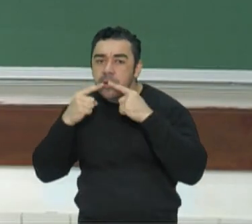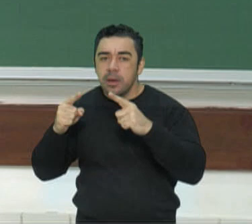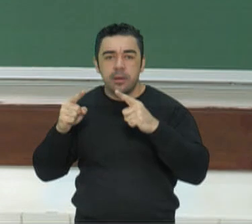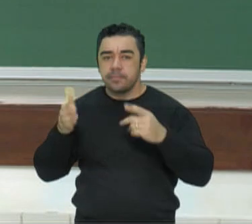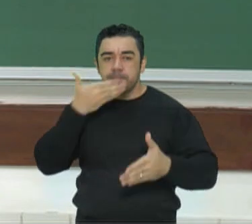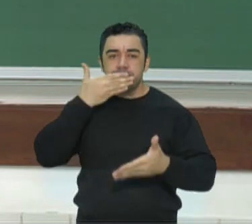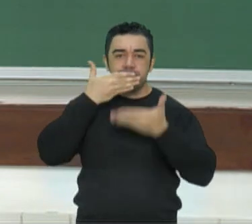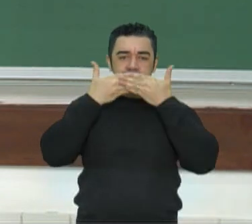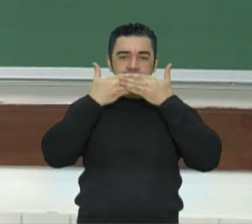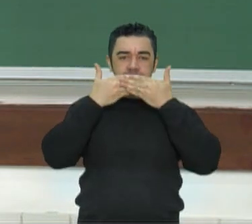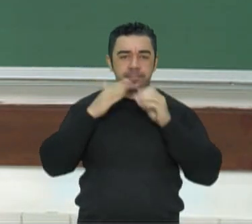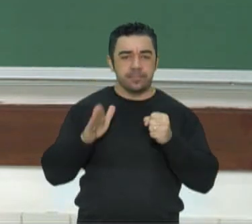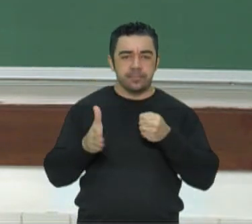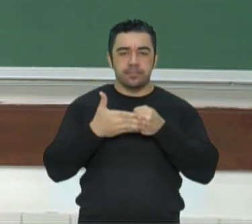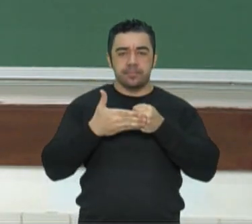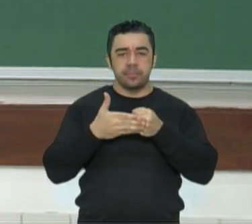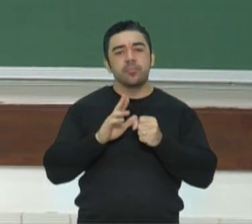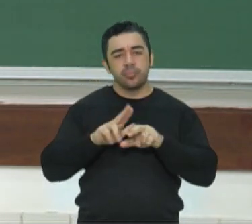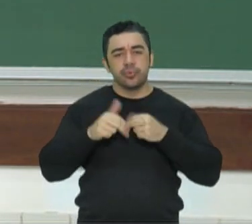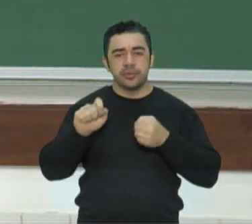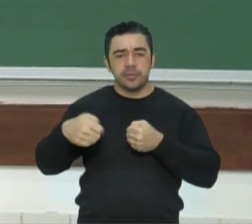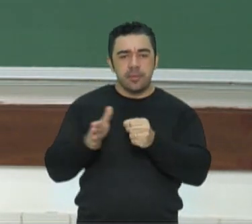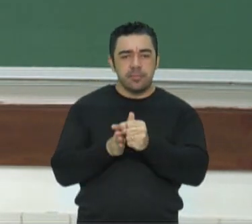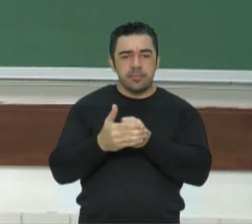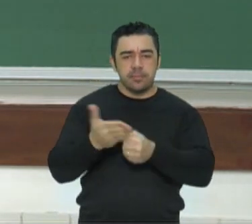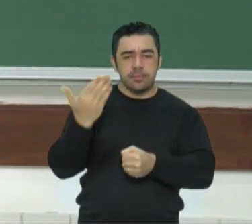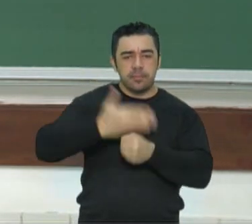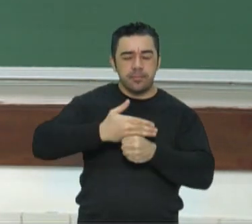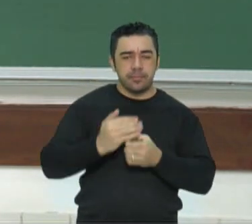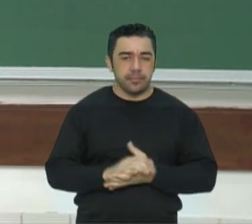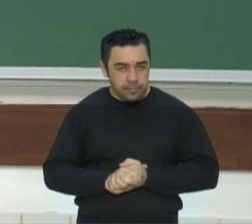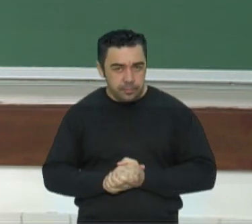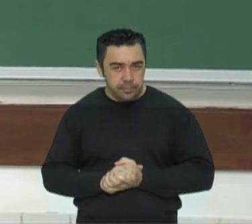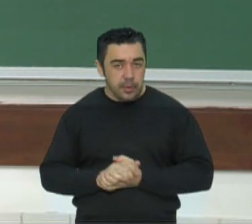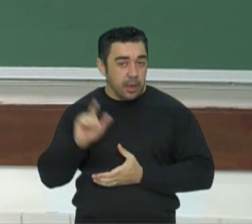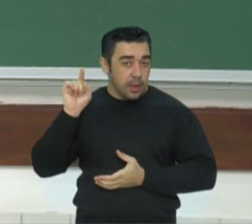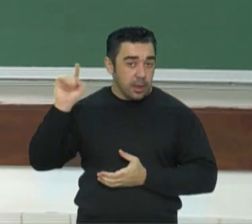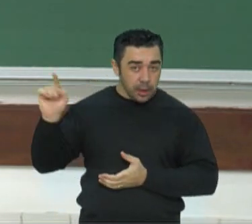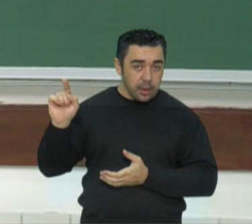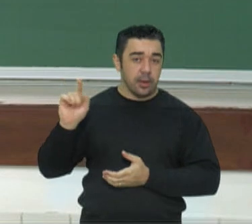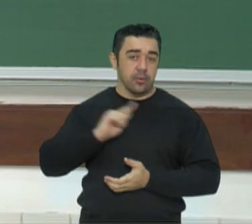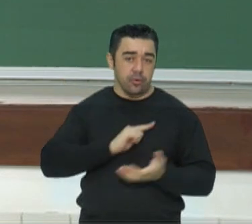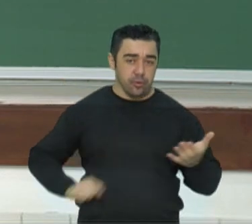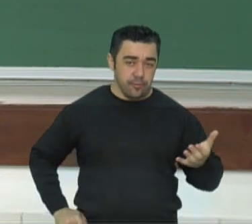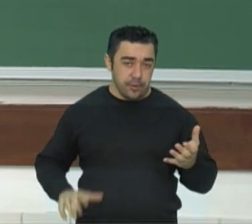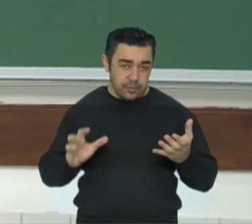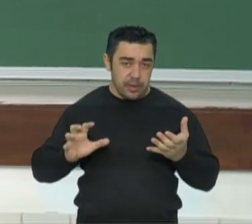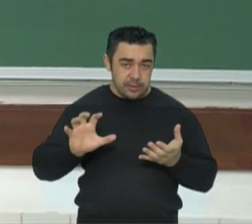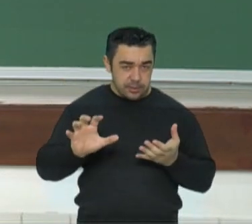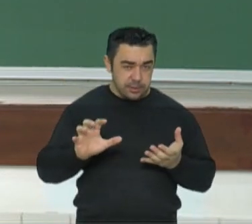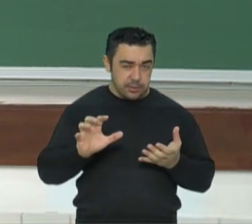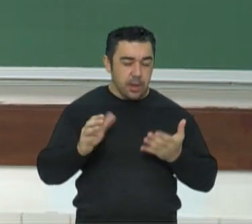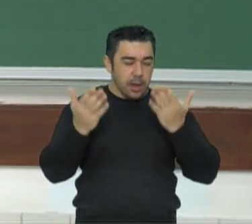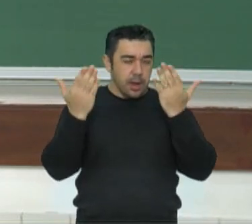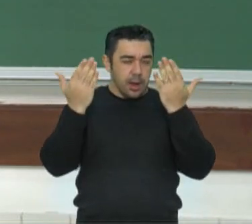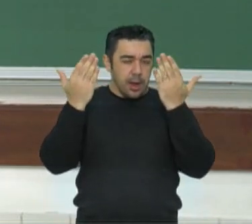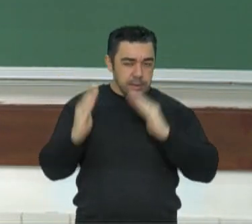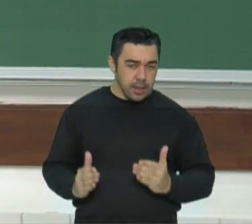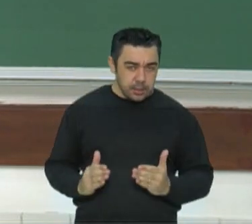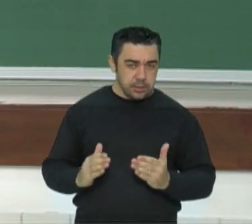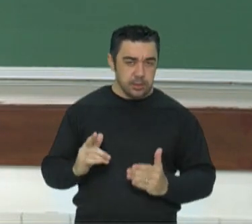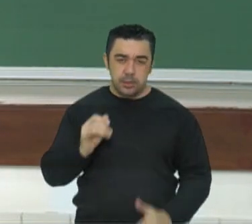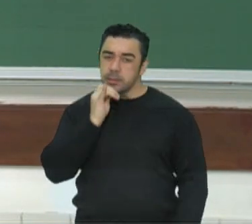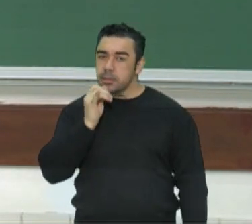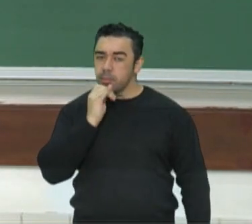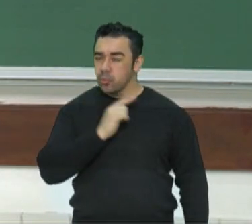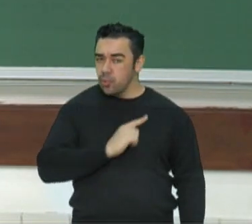um conjunto de várias características que colocam esses governos totalitários. Quer analisar se um governo tem